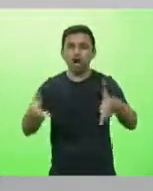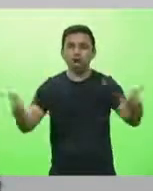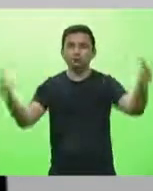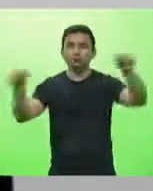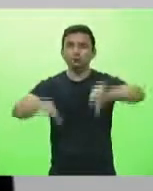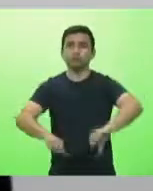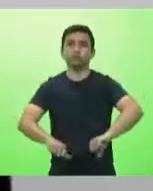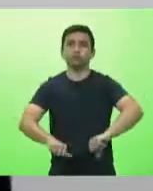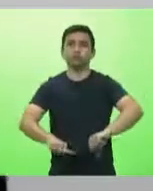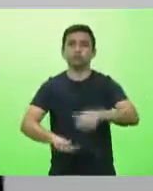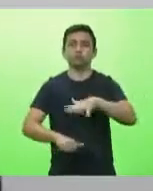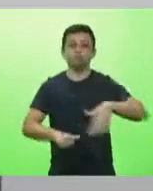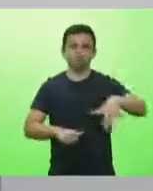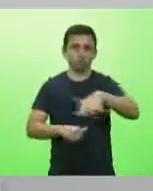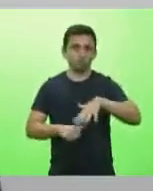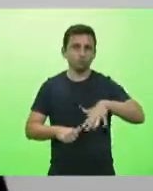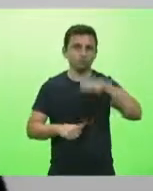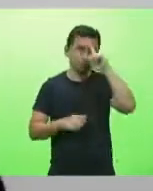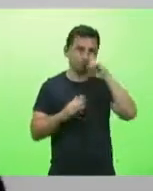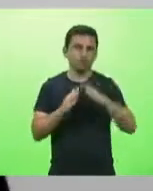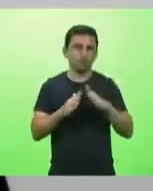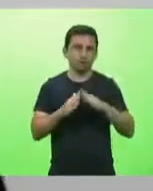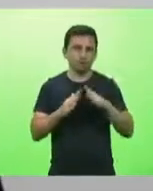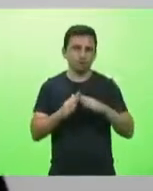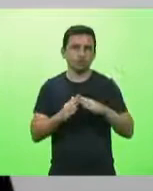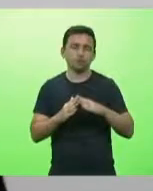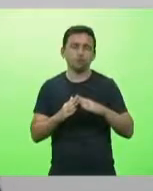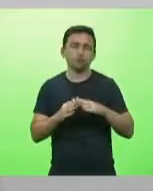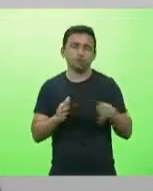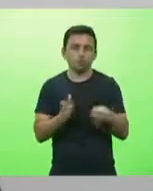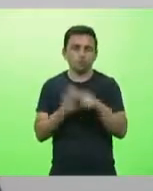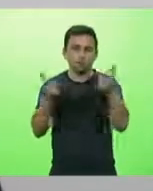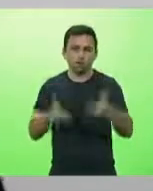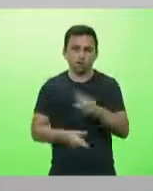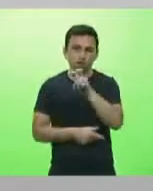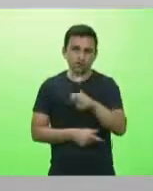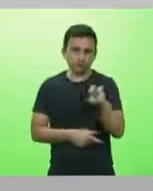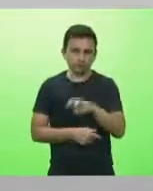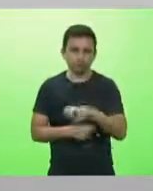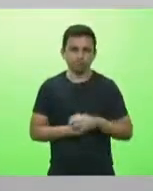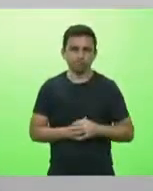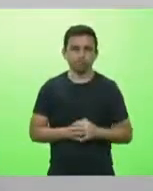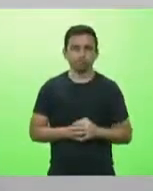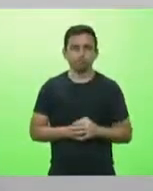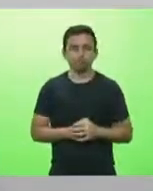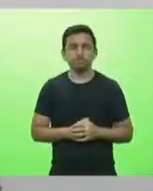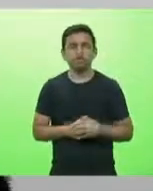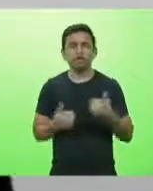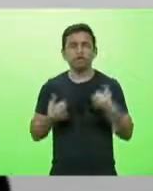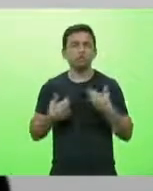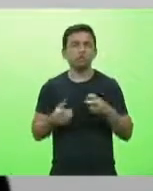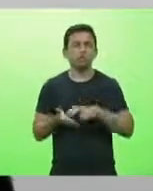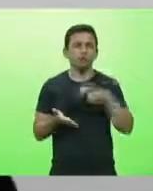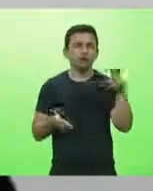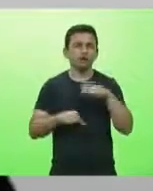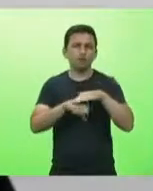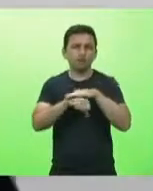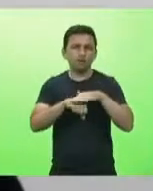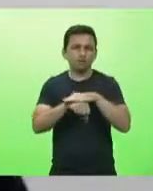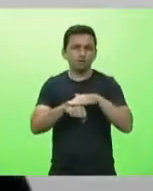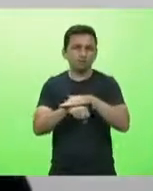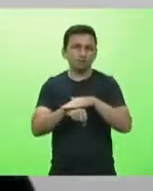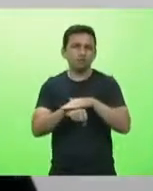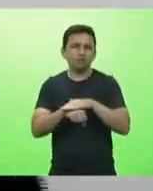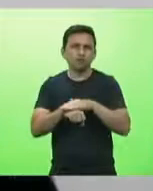regional São Paulo de Xancherê hoje de manhã conversei cedo com o